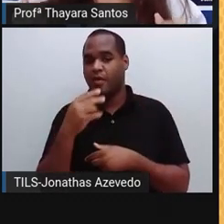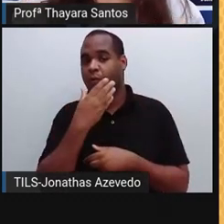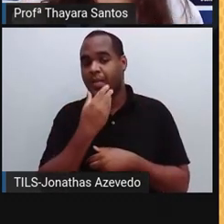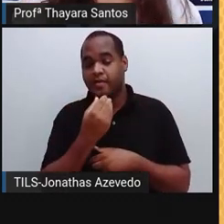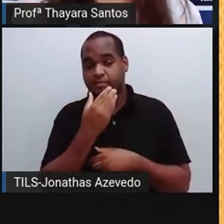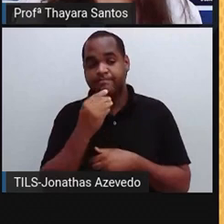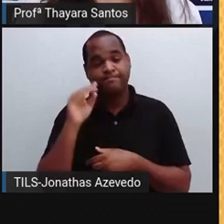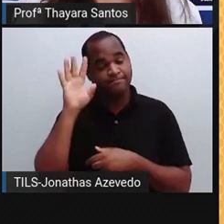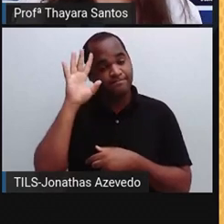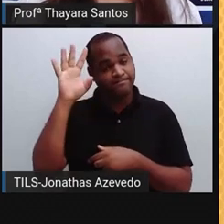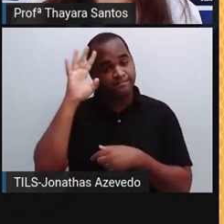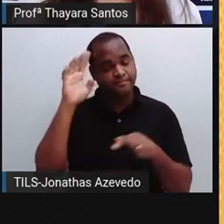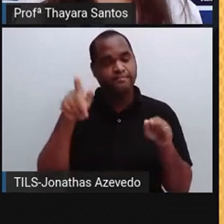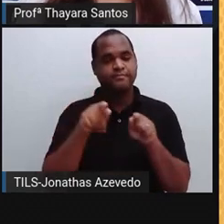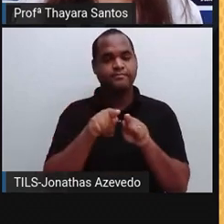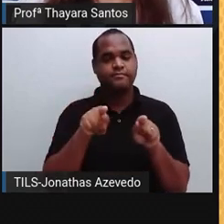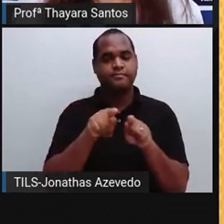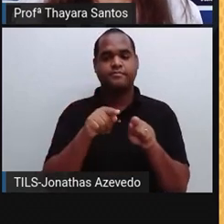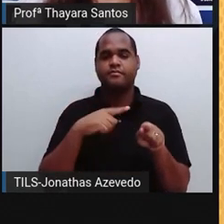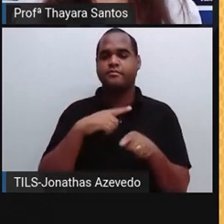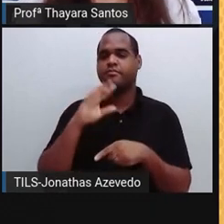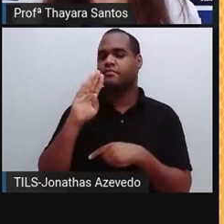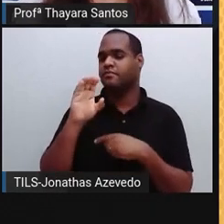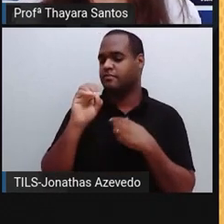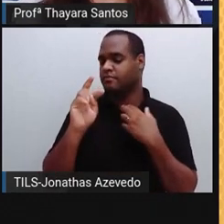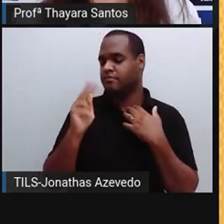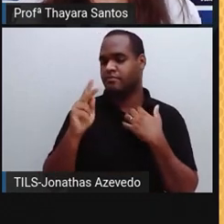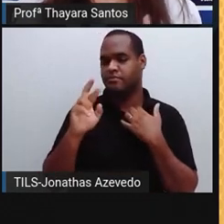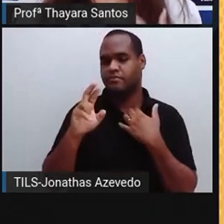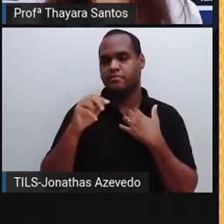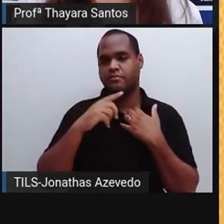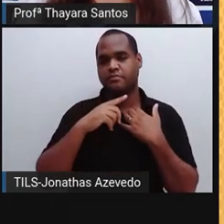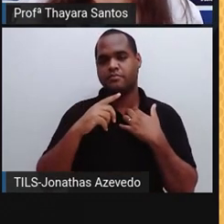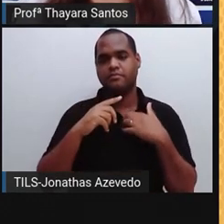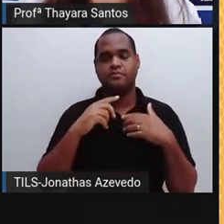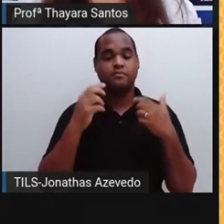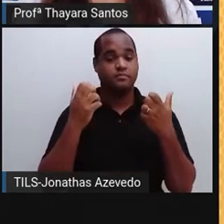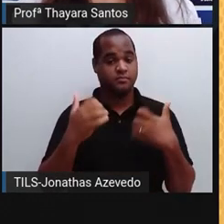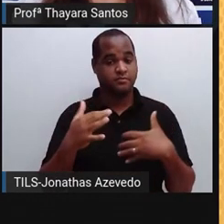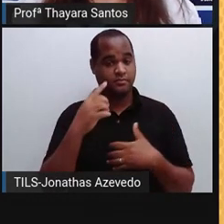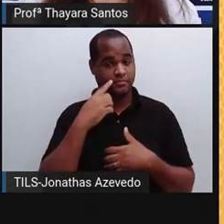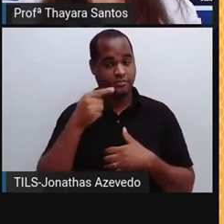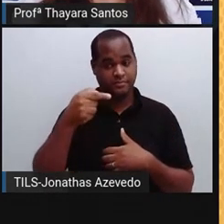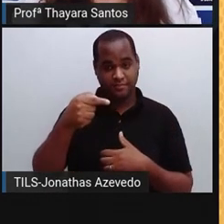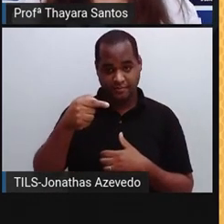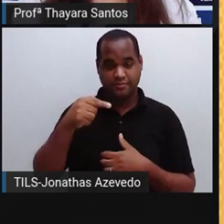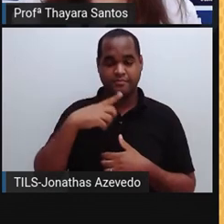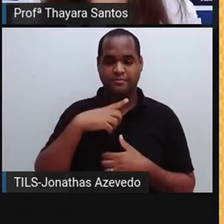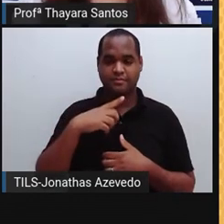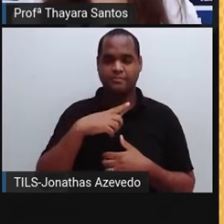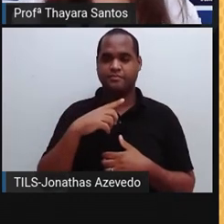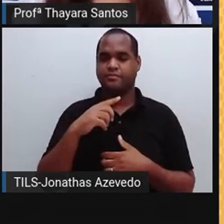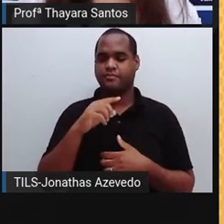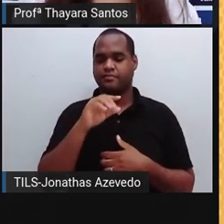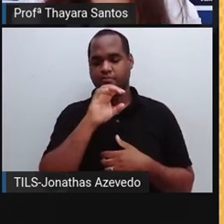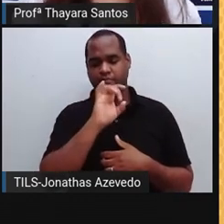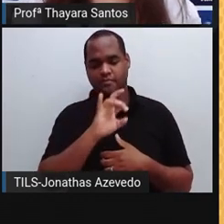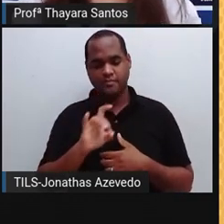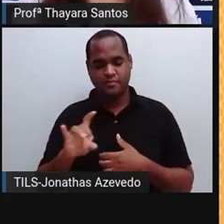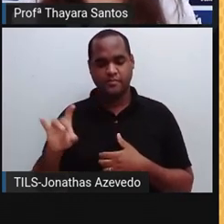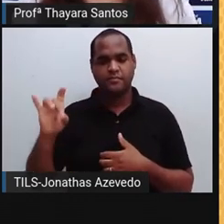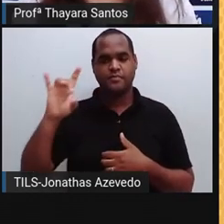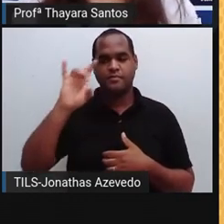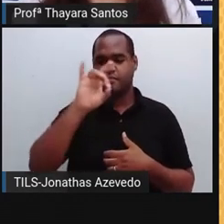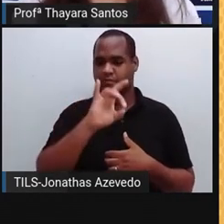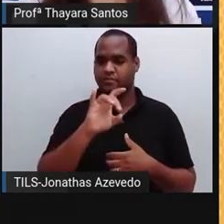também previu, né? Bohr colocou que o átomo, ele tinha sete camadas na eletrosfera. Essas camadas eram